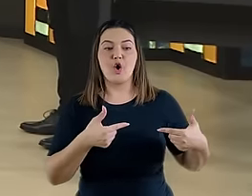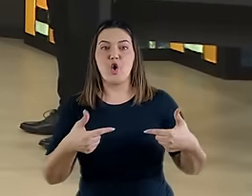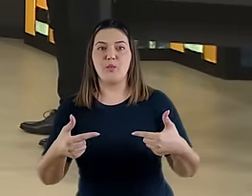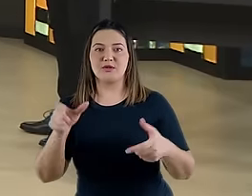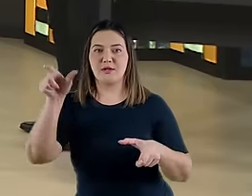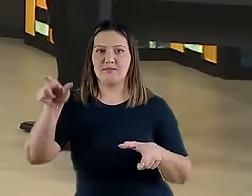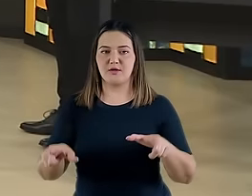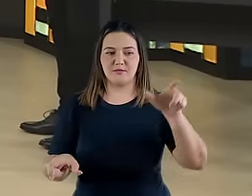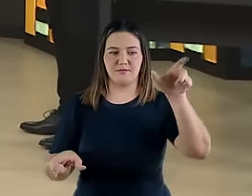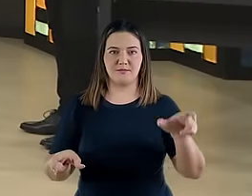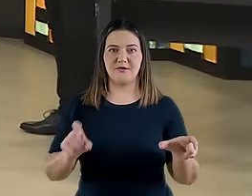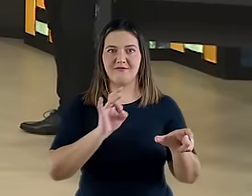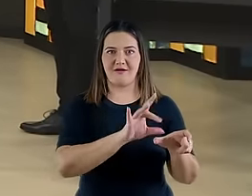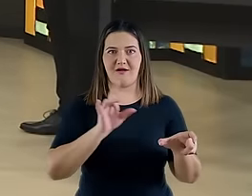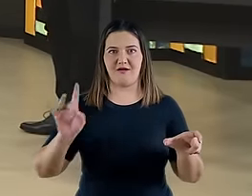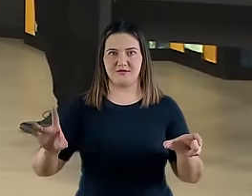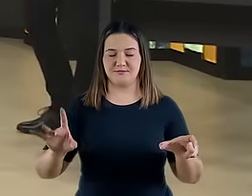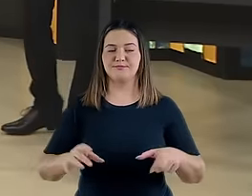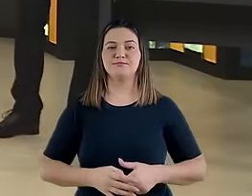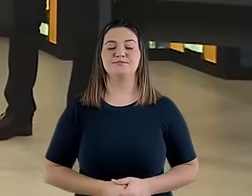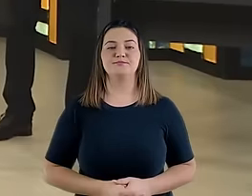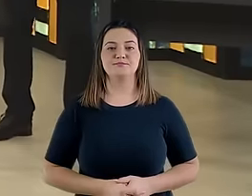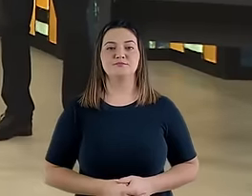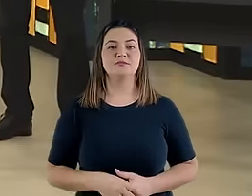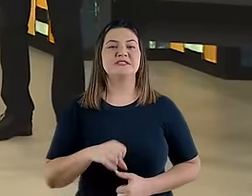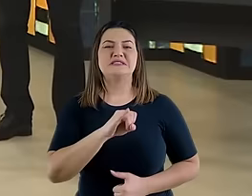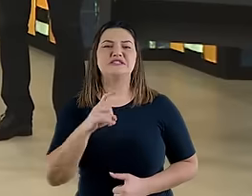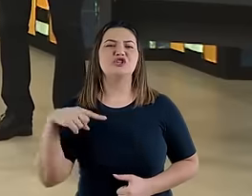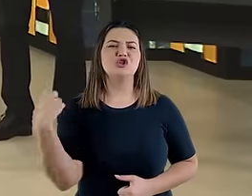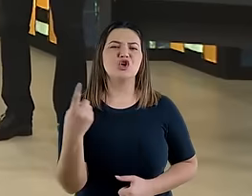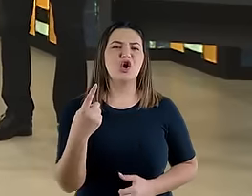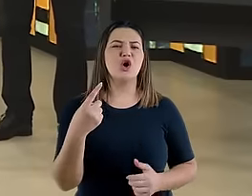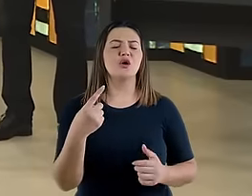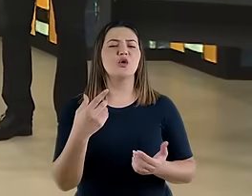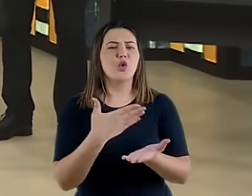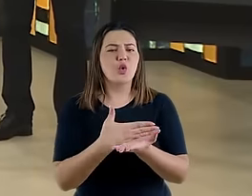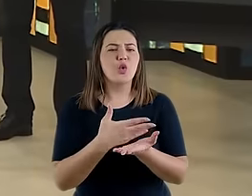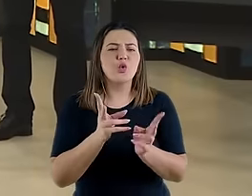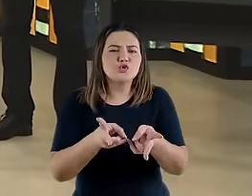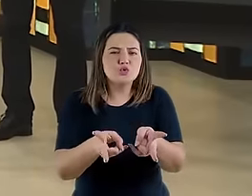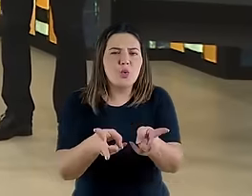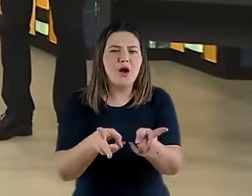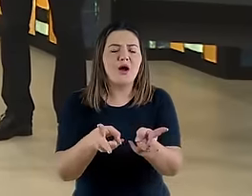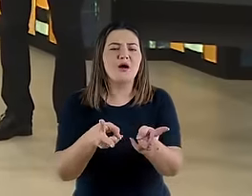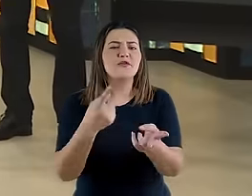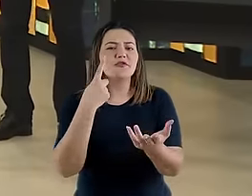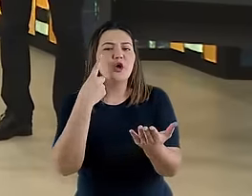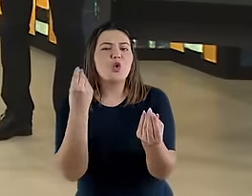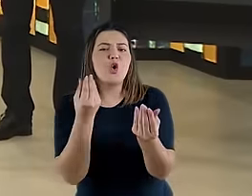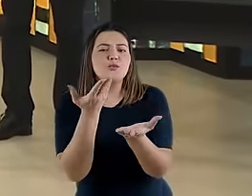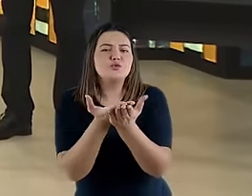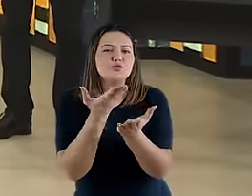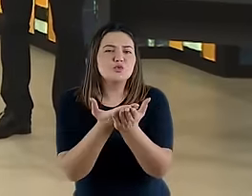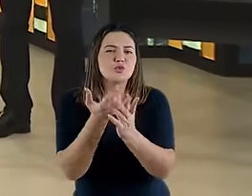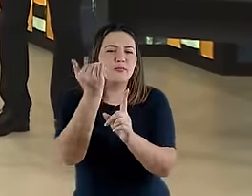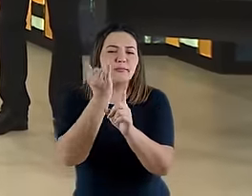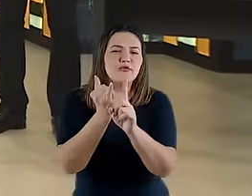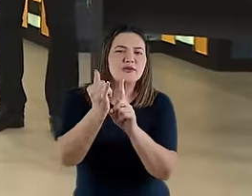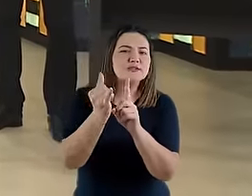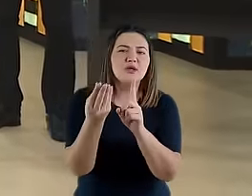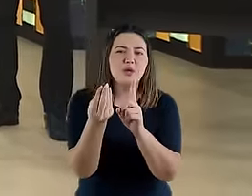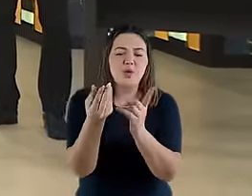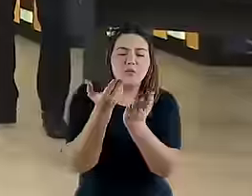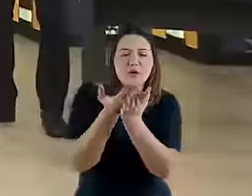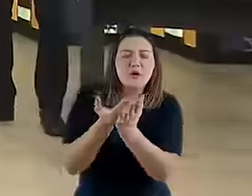comportamento desses personagens. Bom, se continuarmos adotando o método historicista de interpretação da profecia, que eu